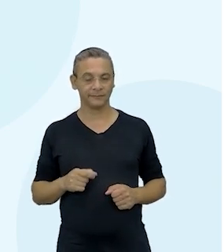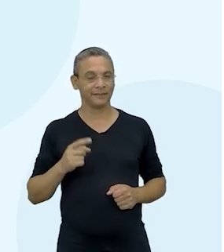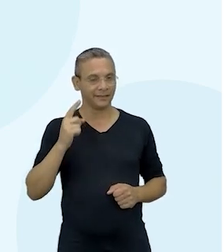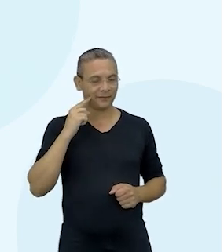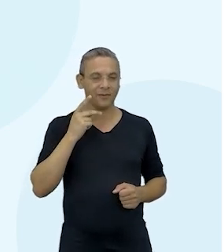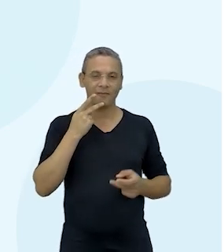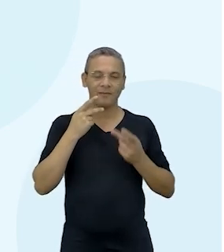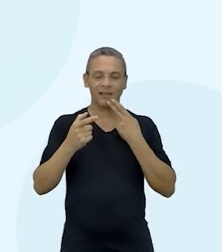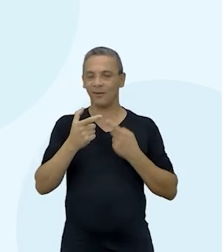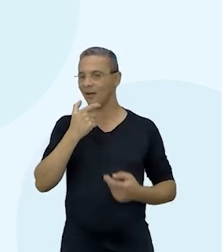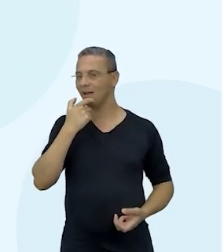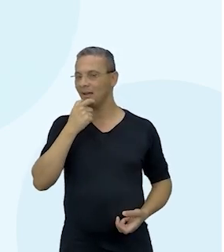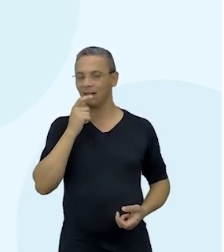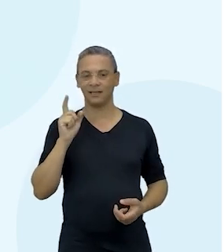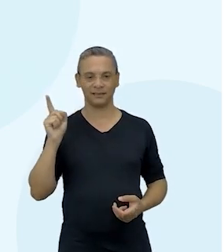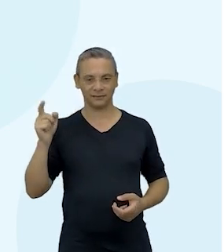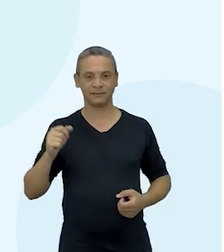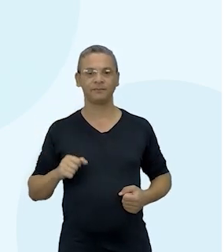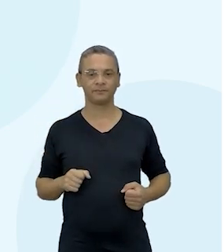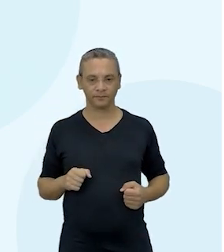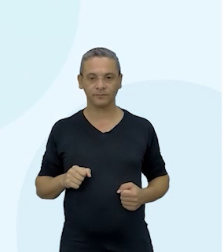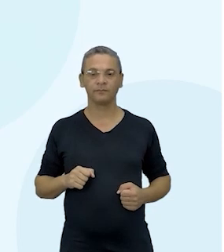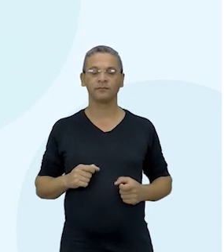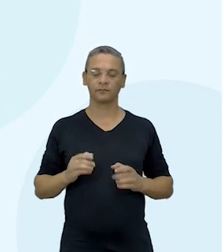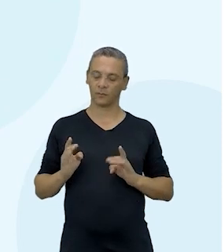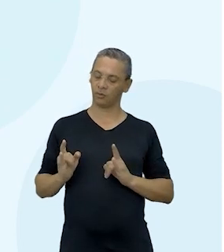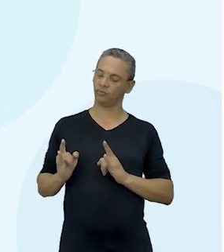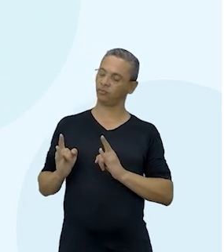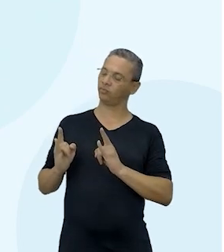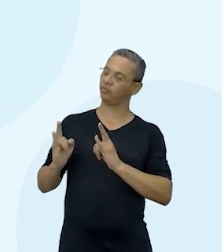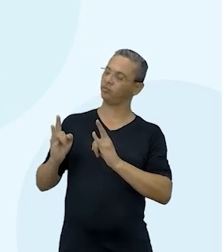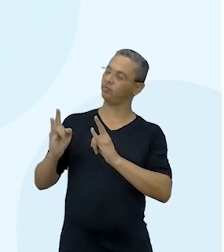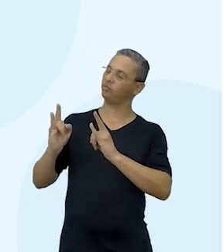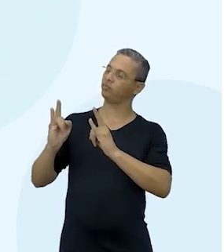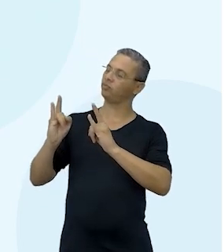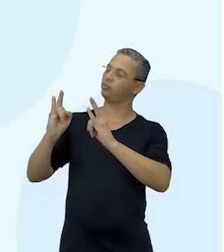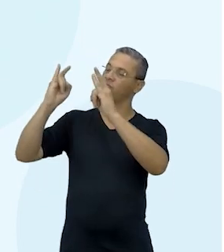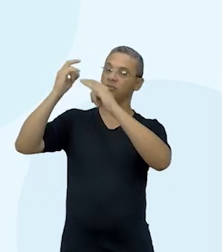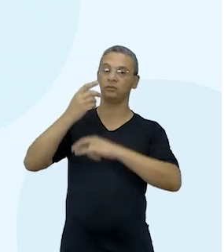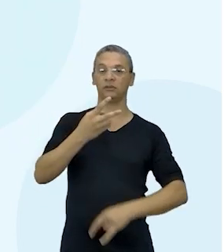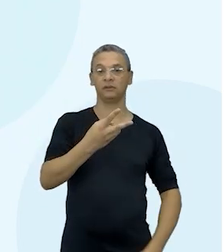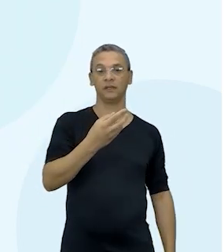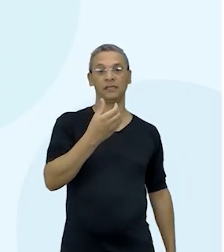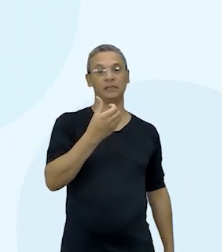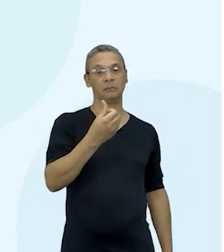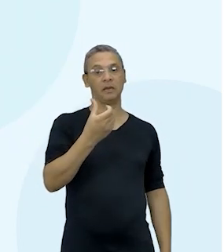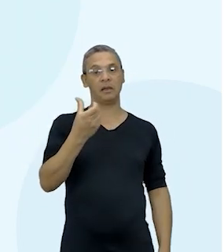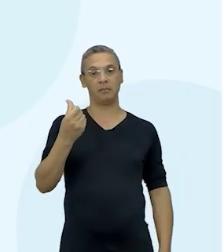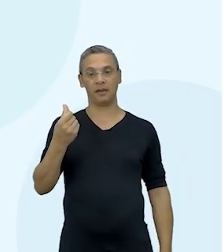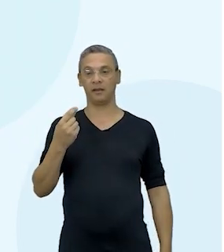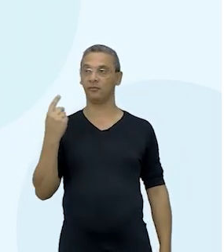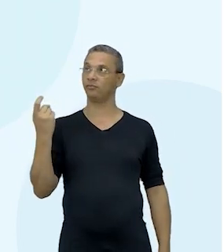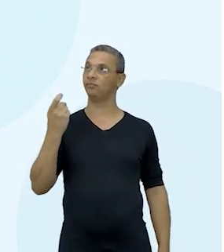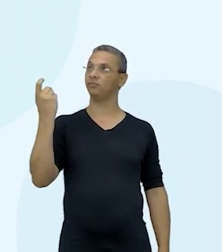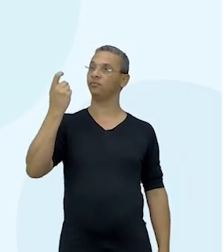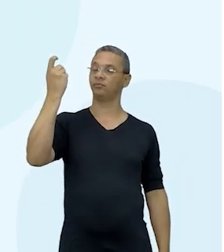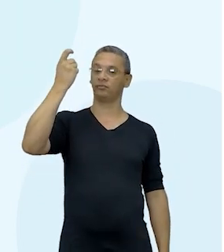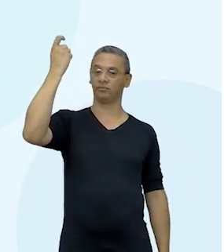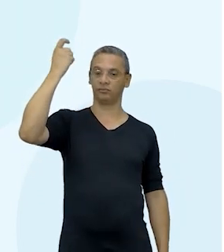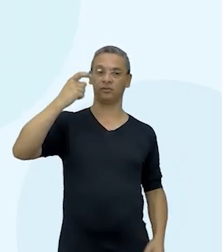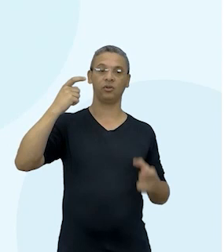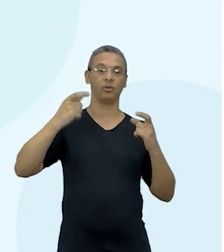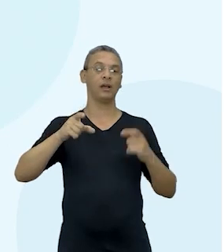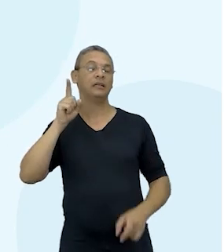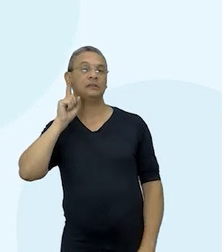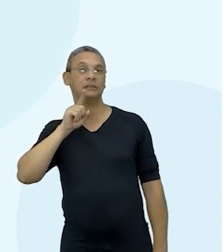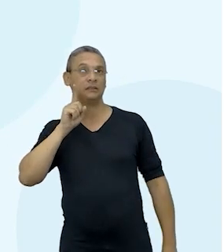eu treinei 10 anos para falar isso. É um arranha-céu de 366 metros de altura no distrito de Midtown, Manhattan,